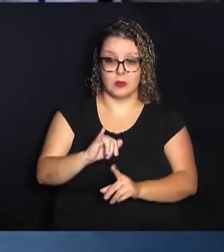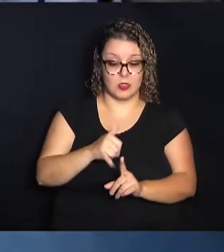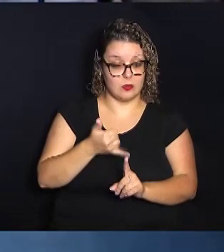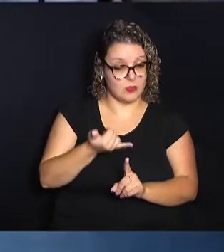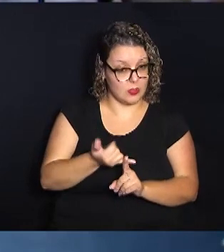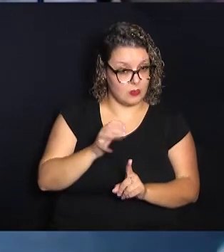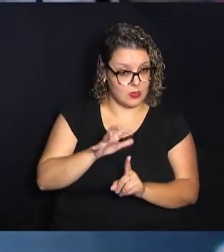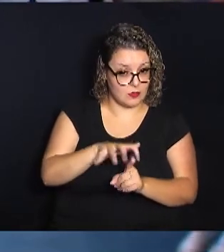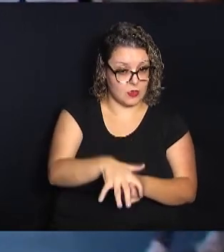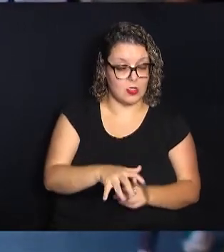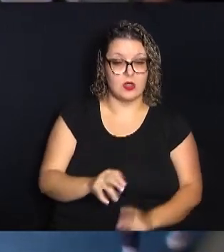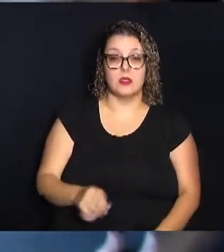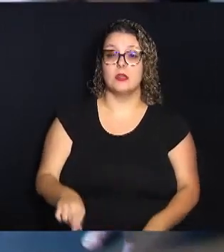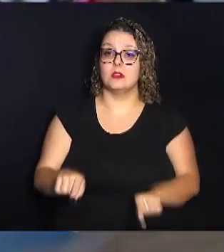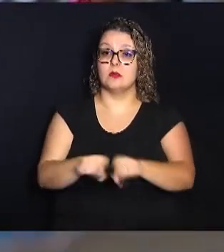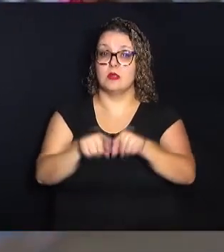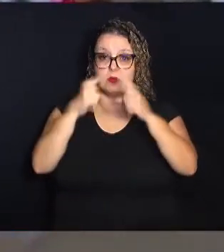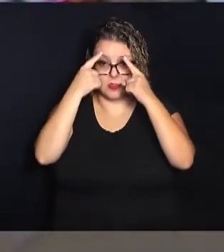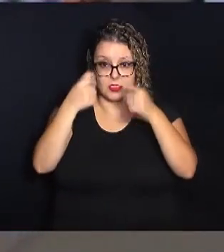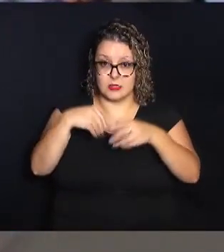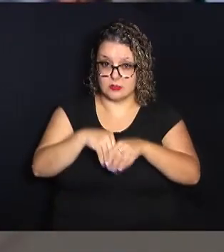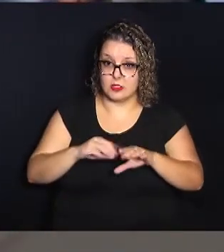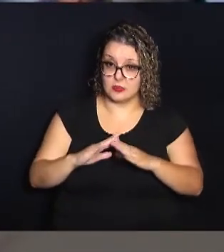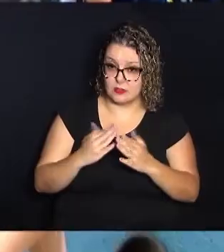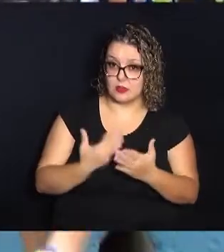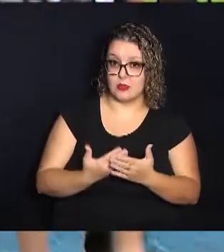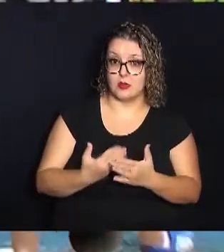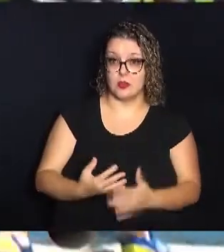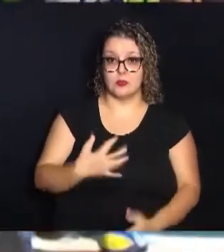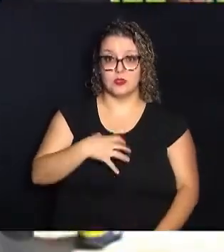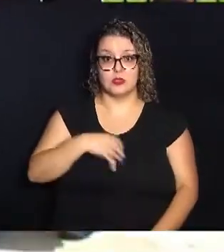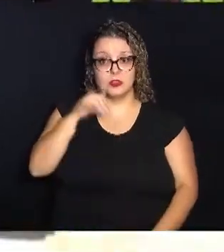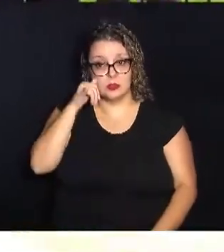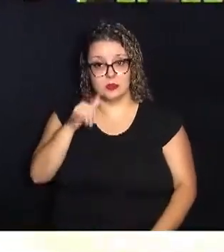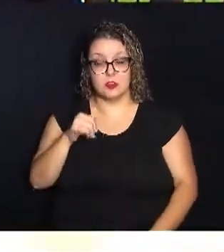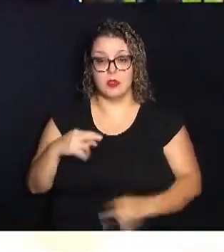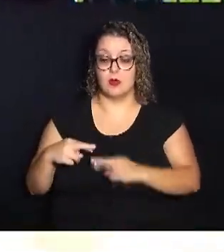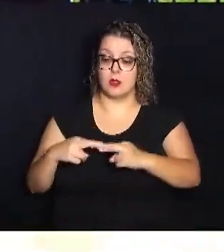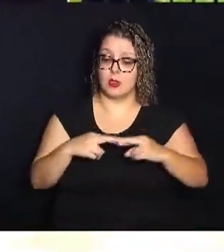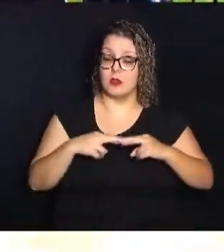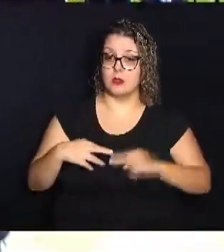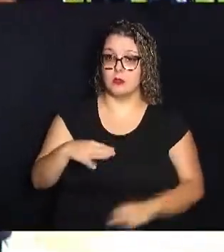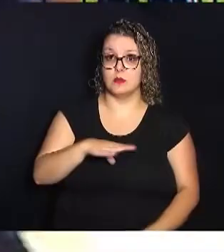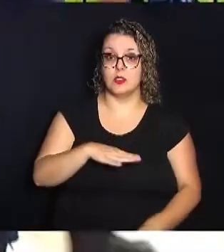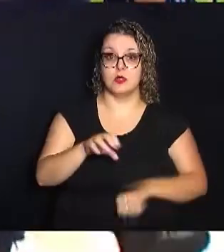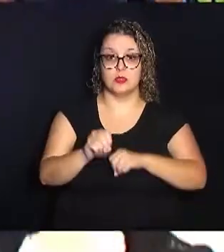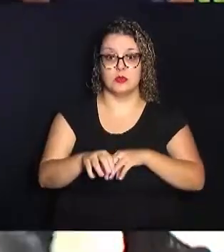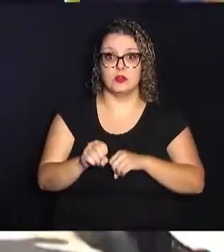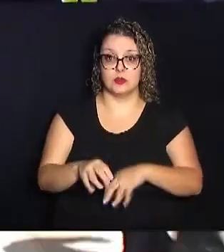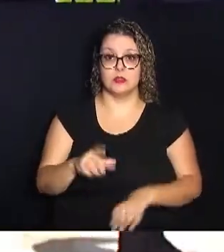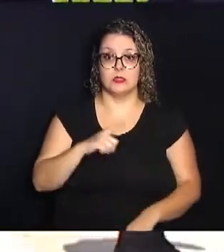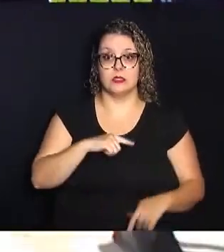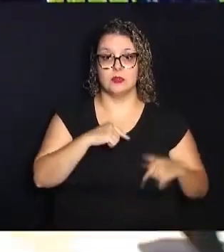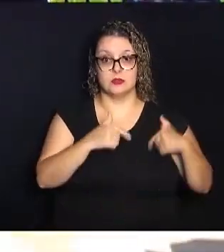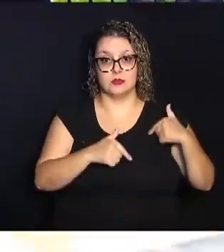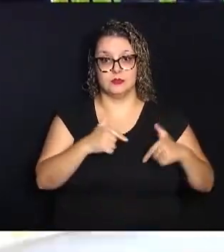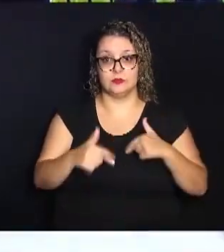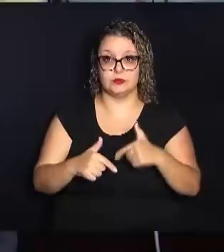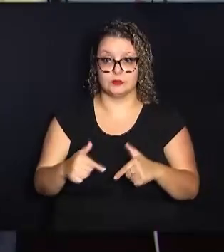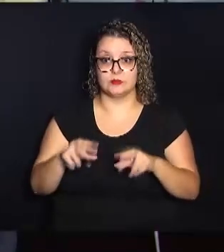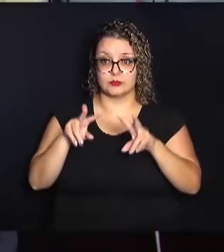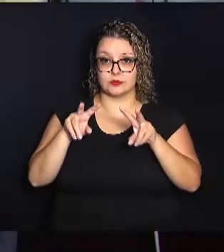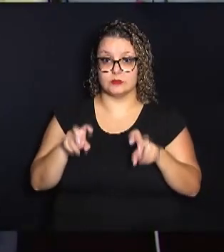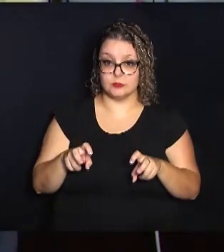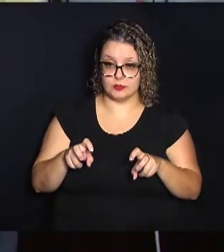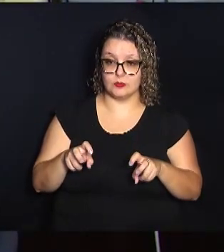e à Violência na Escola, como forma de prevenção. A Rede Municipal de Educação mantém um trabalho que trata do tema.